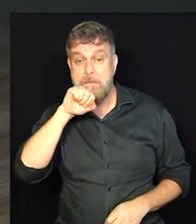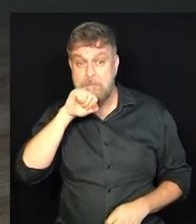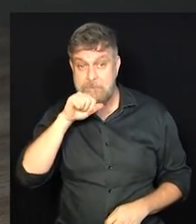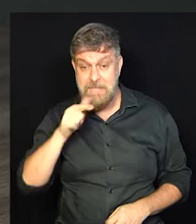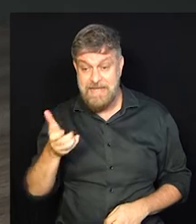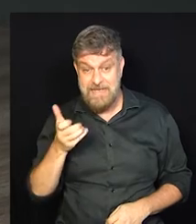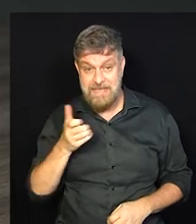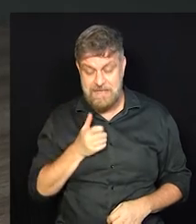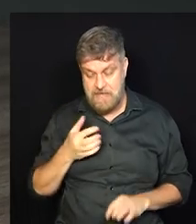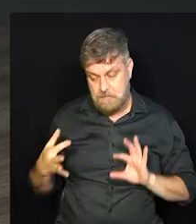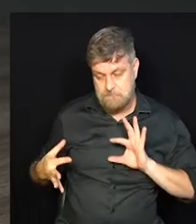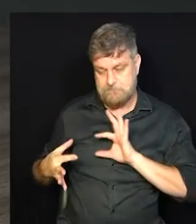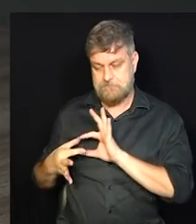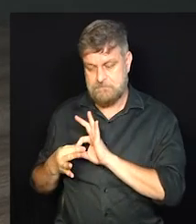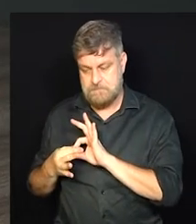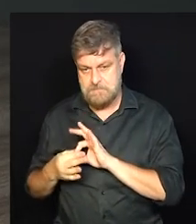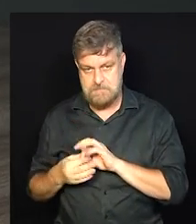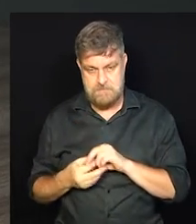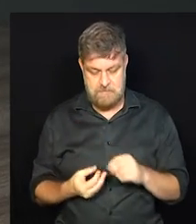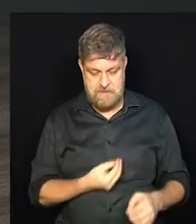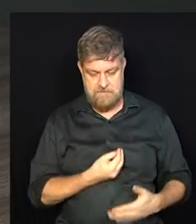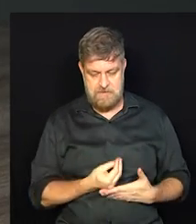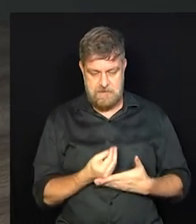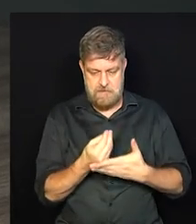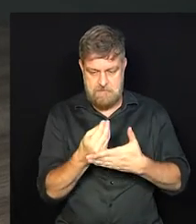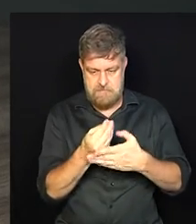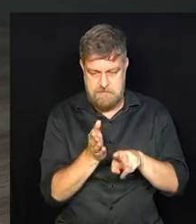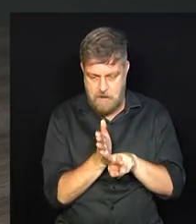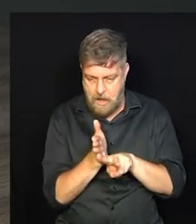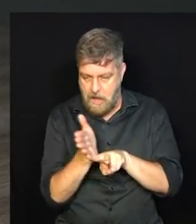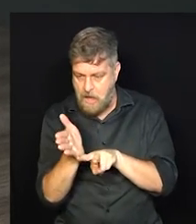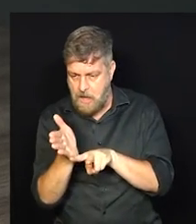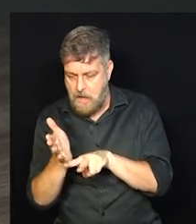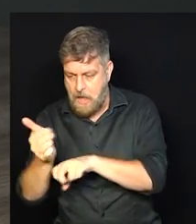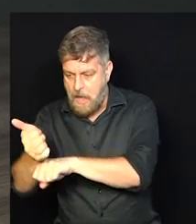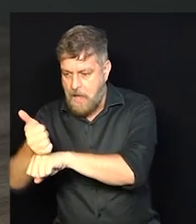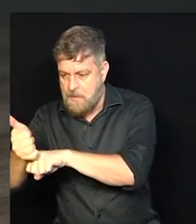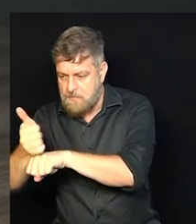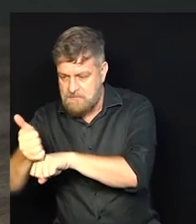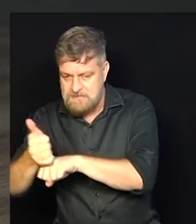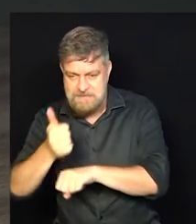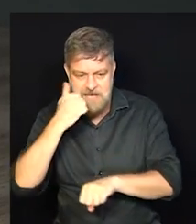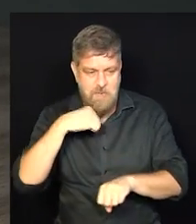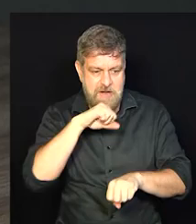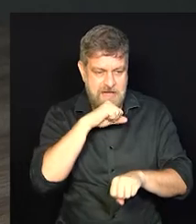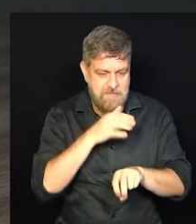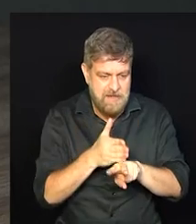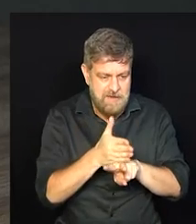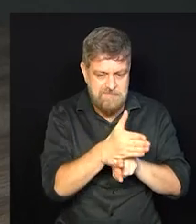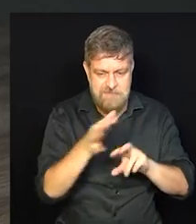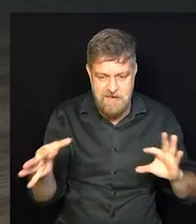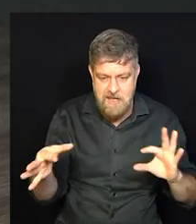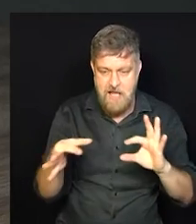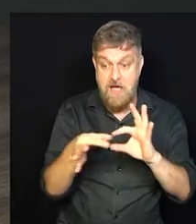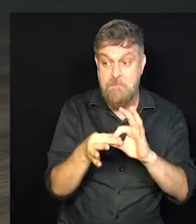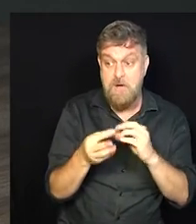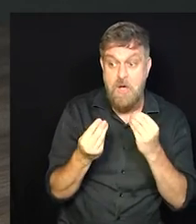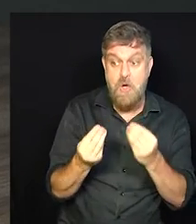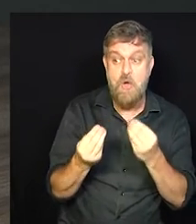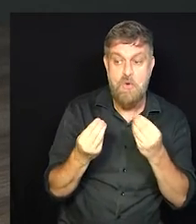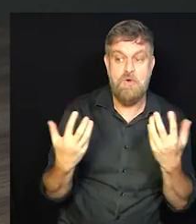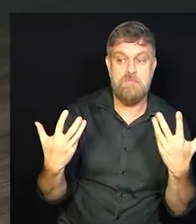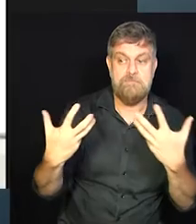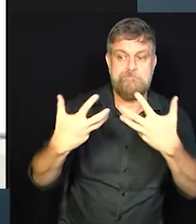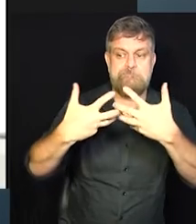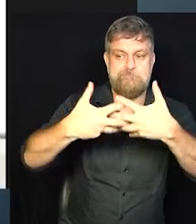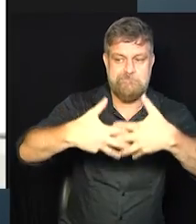justamente busca conciliar a vida profissional com a maternidade. E como que essa conta consegue ser fechada?